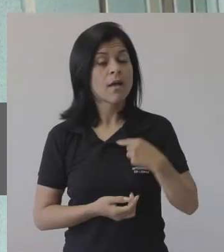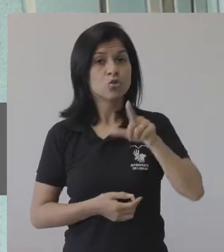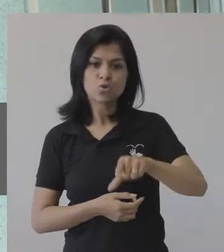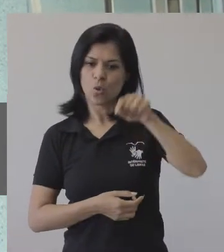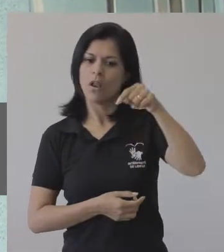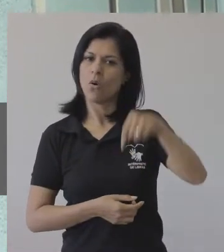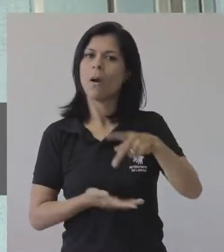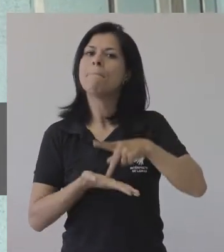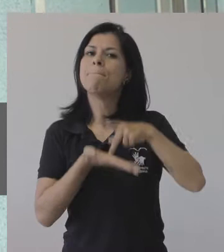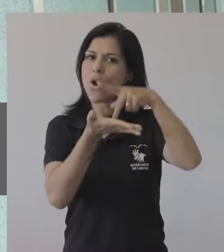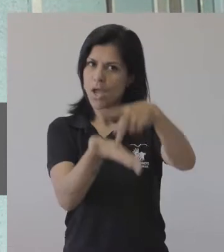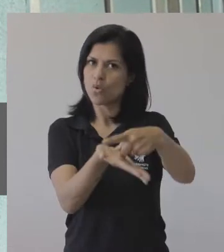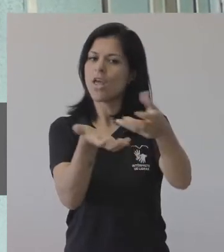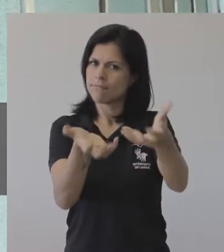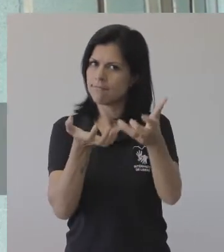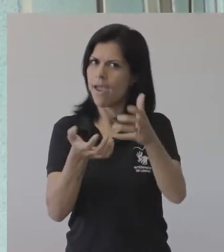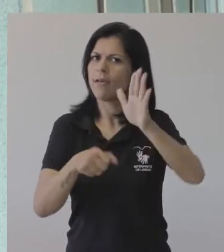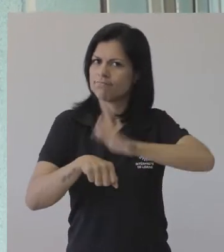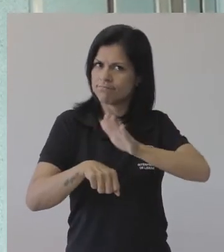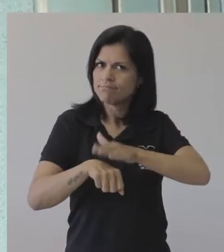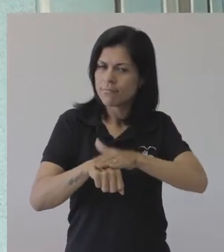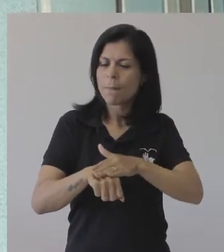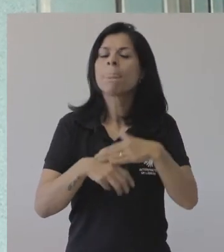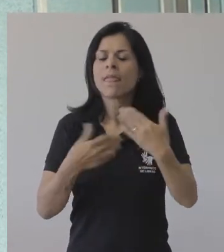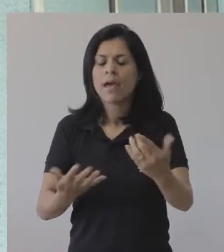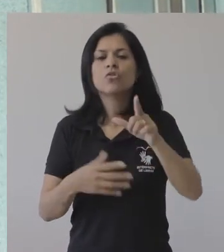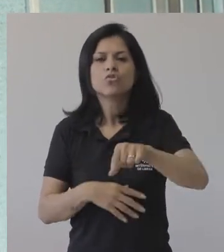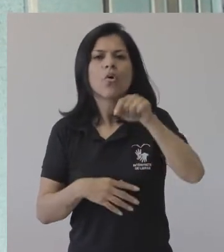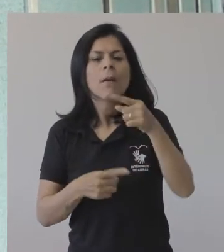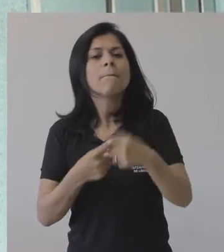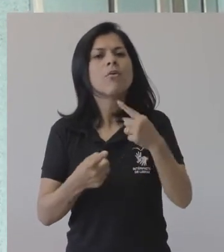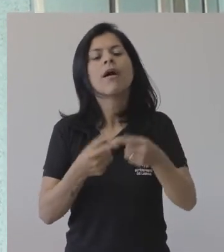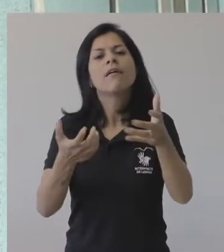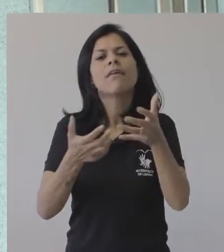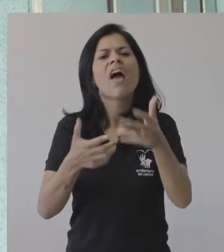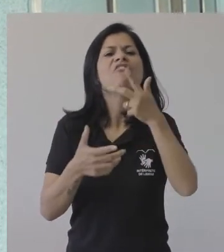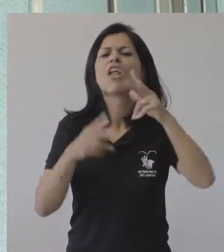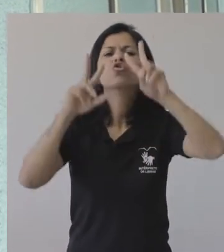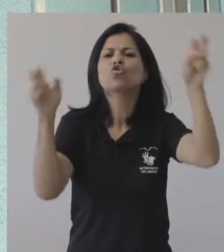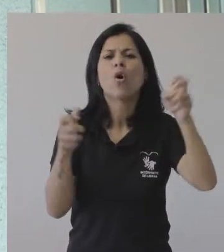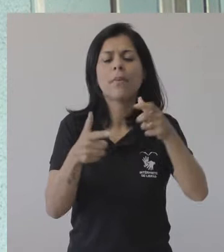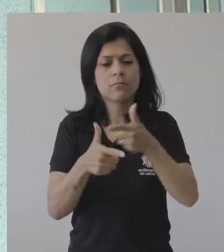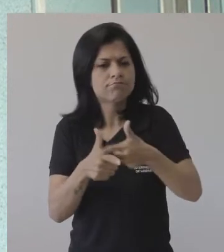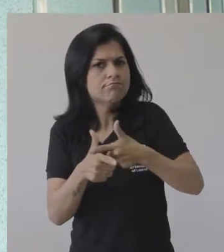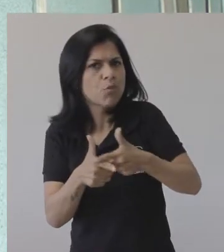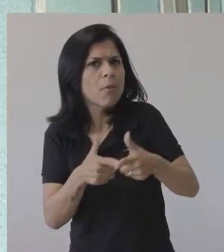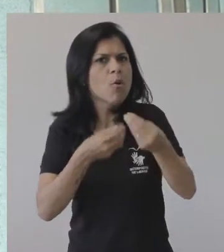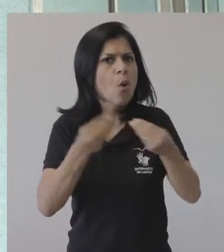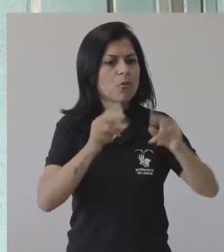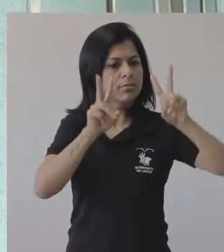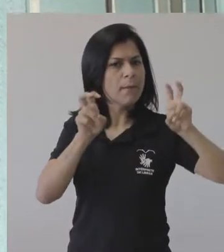política da PROAS, da PROAS, da ANTICIDADANIA, uma escolha por problematizar essa temática das